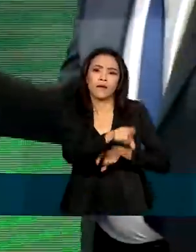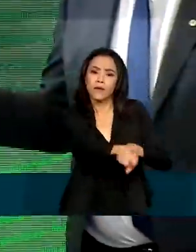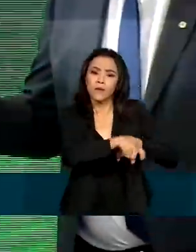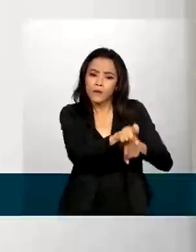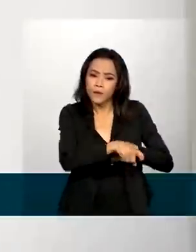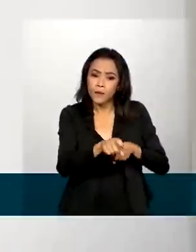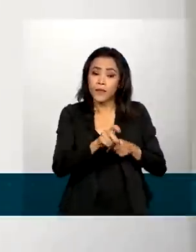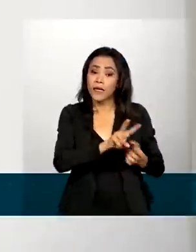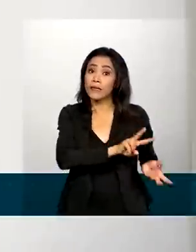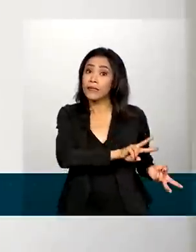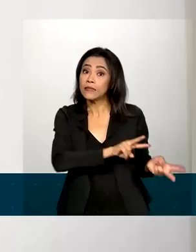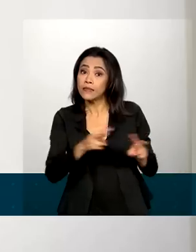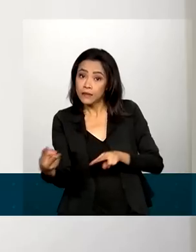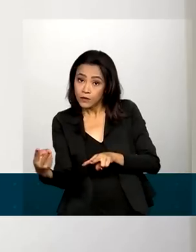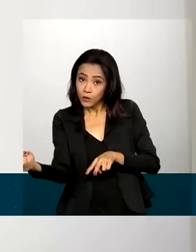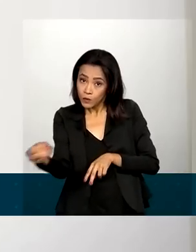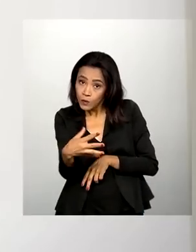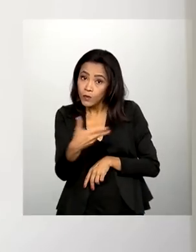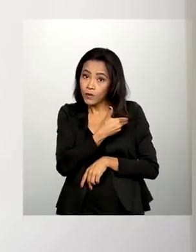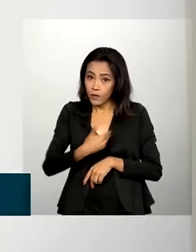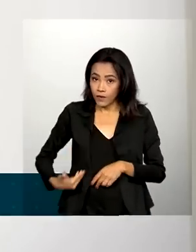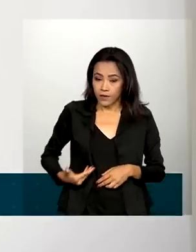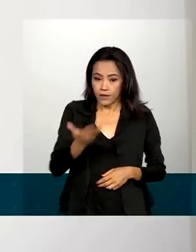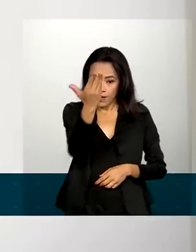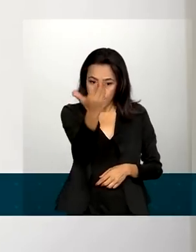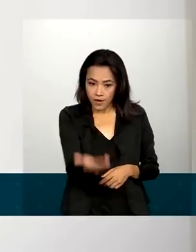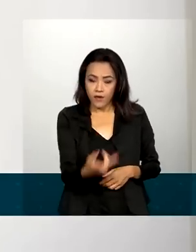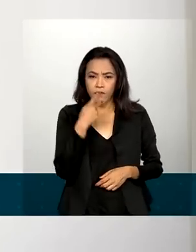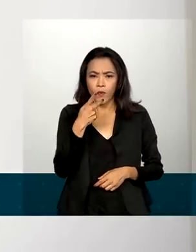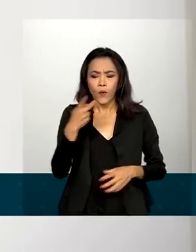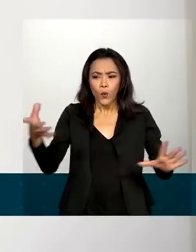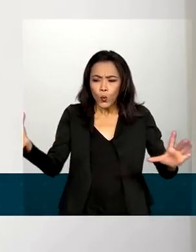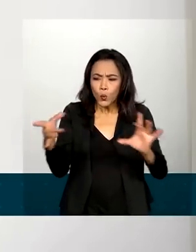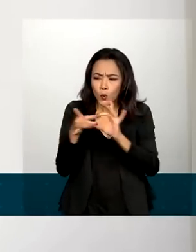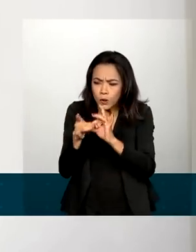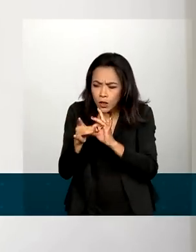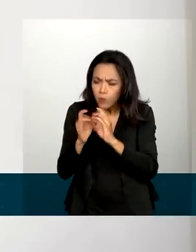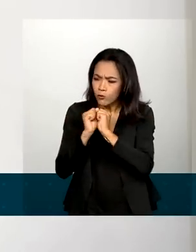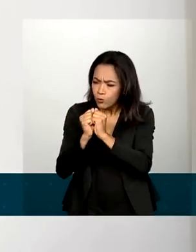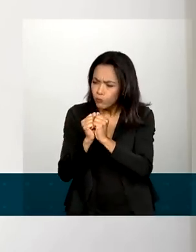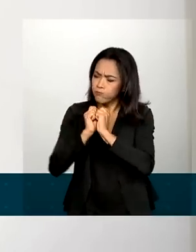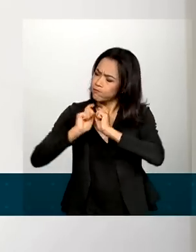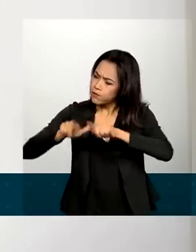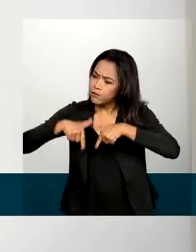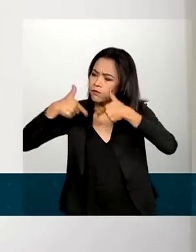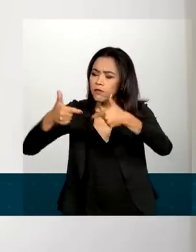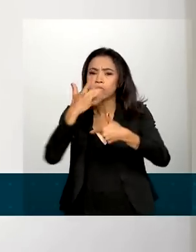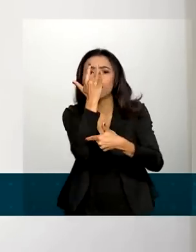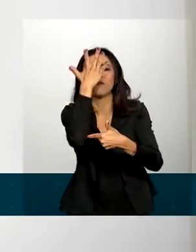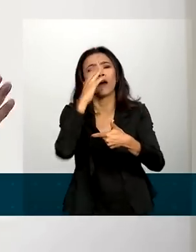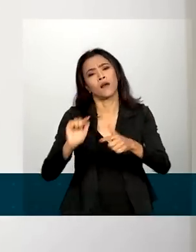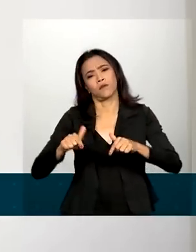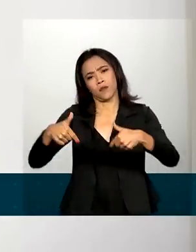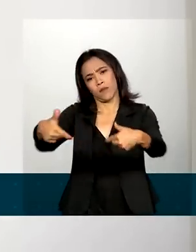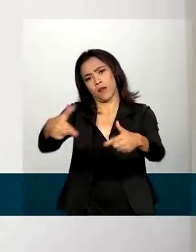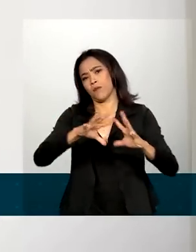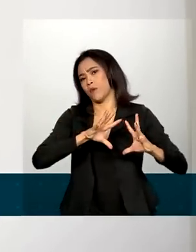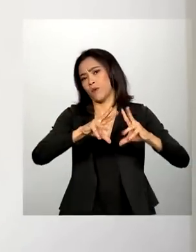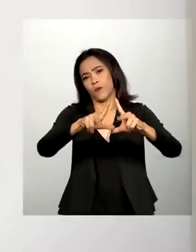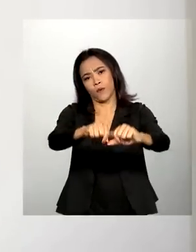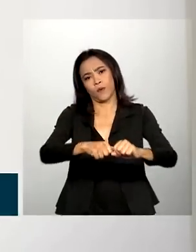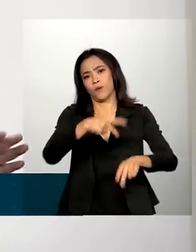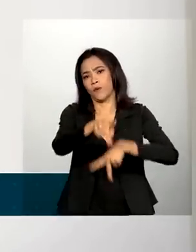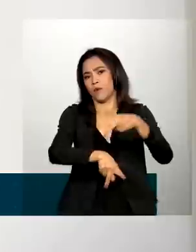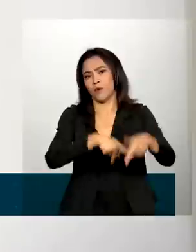novo governo. A união de todos facilitará o trabalho para que nós possamos ter um país melhor para todos os brasileiros.